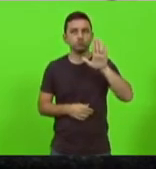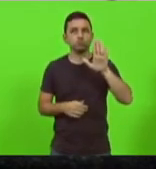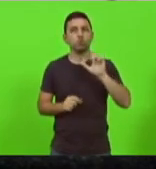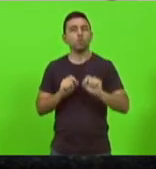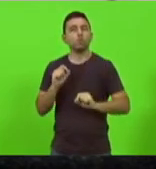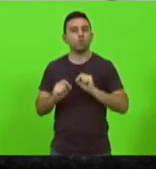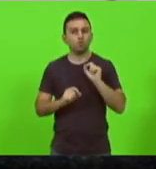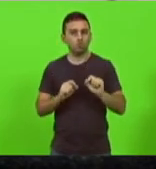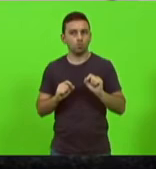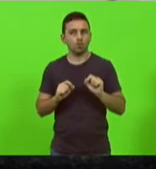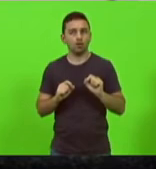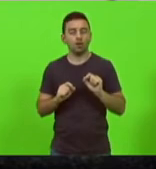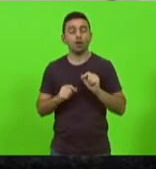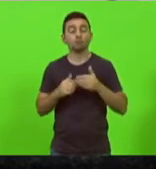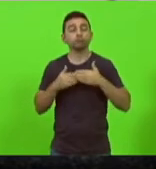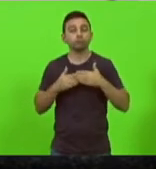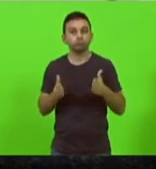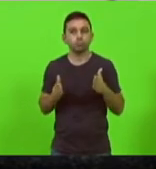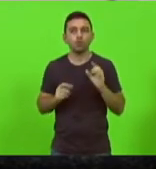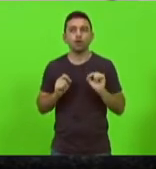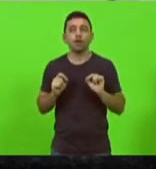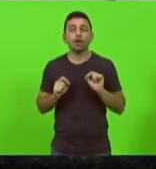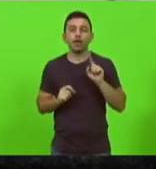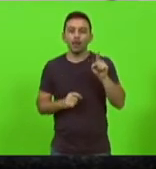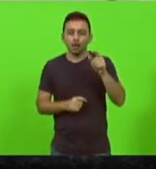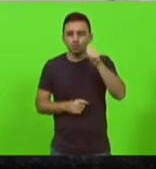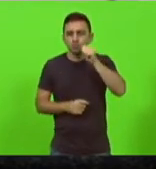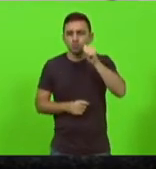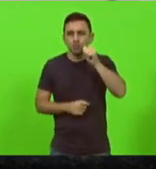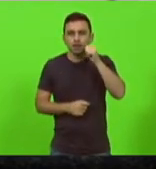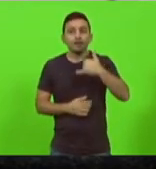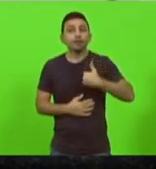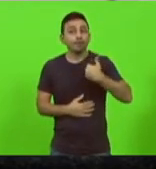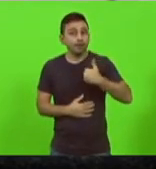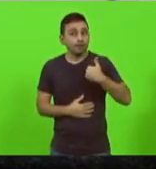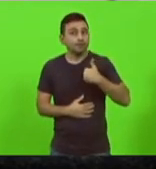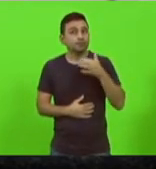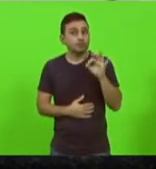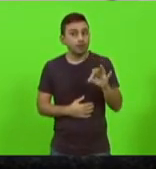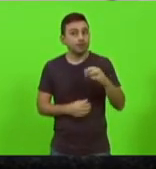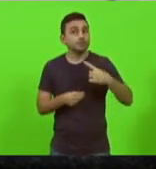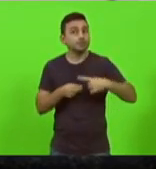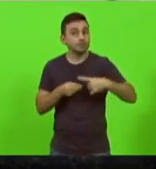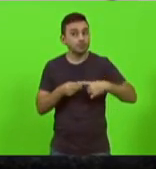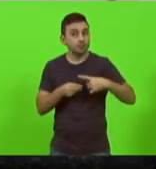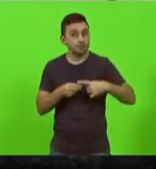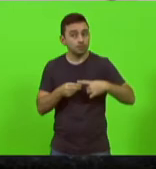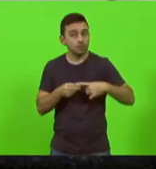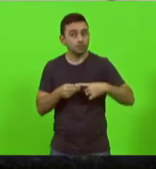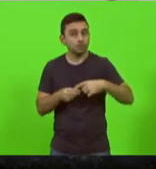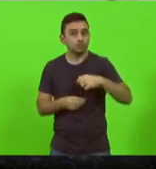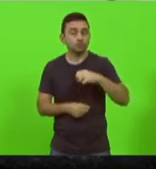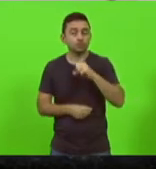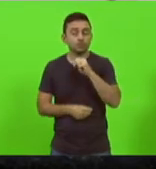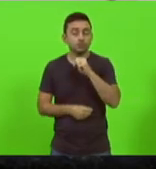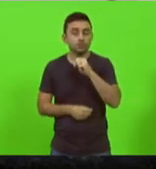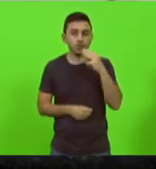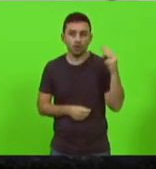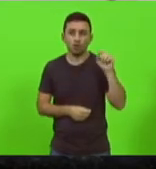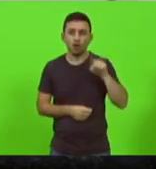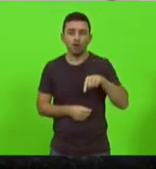portas abertas uma menina de 10 anos no município de São Miguel da Boa Vista